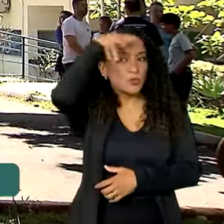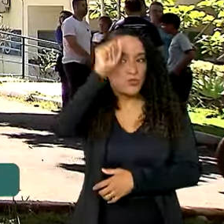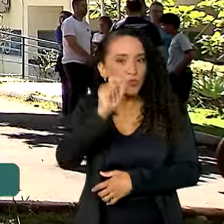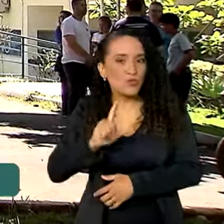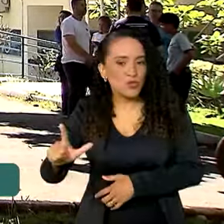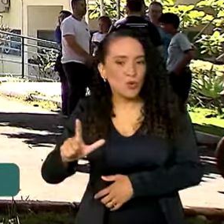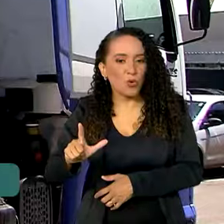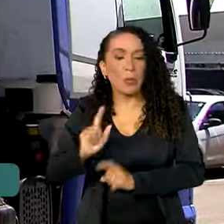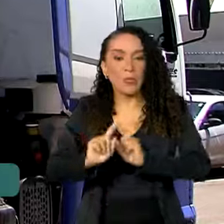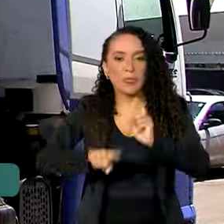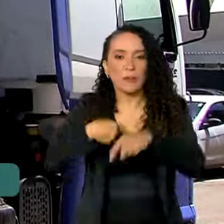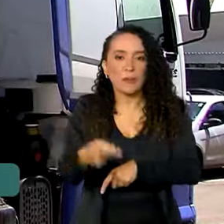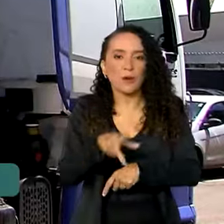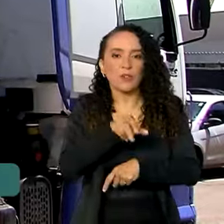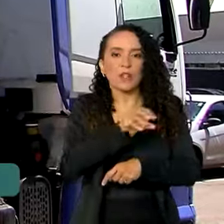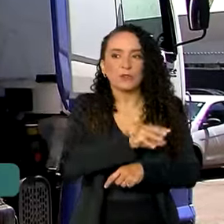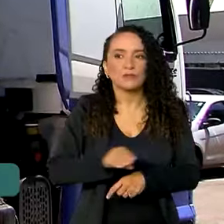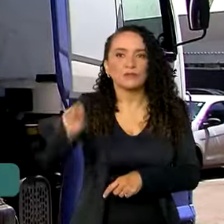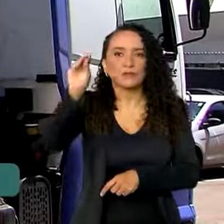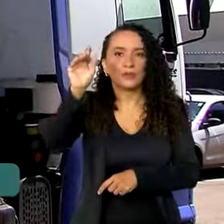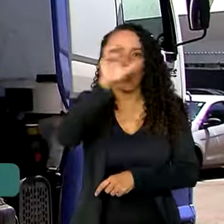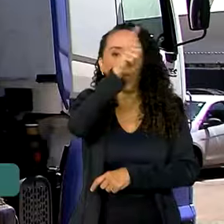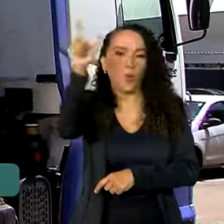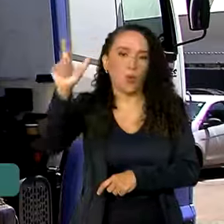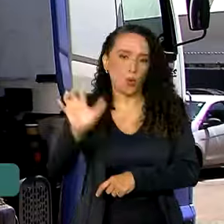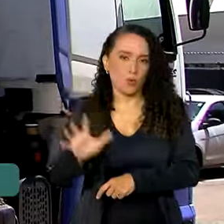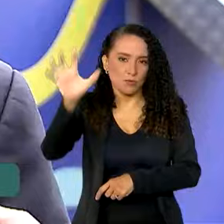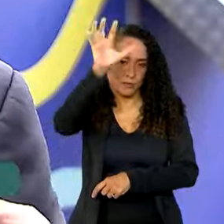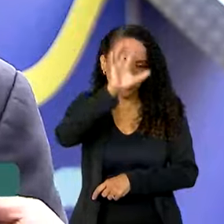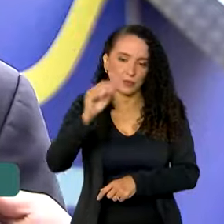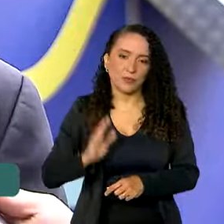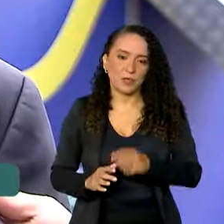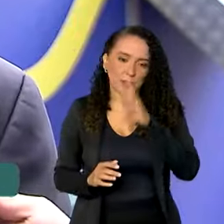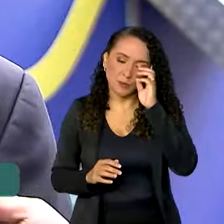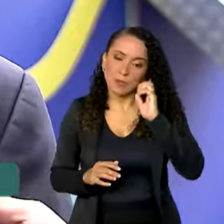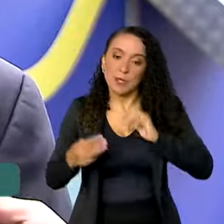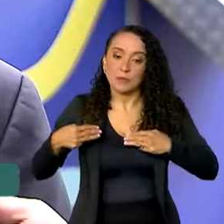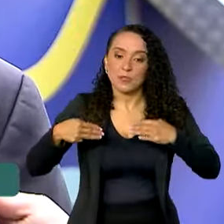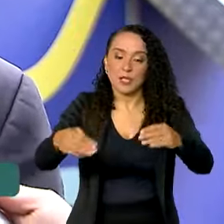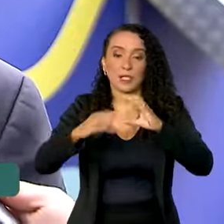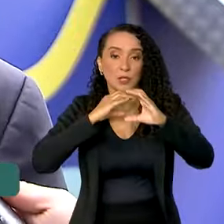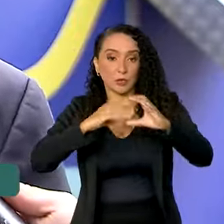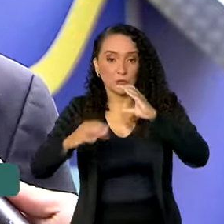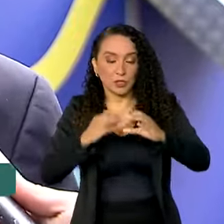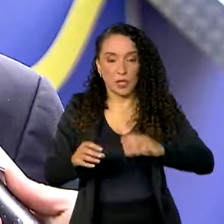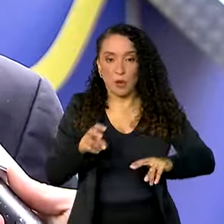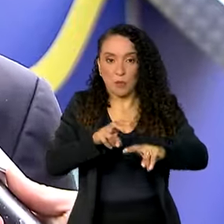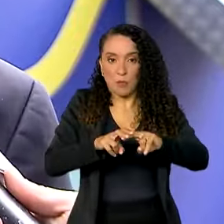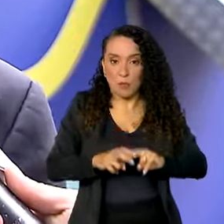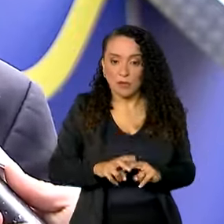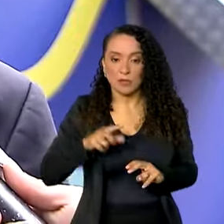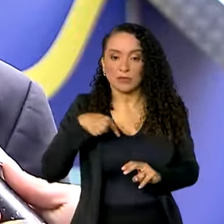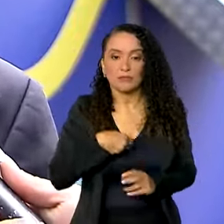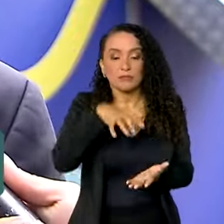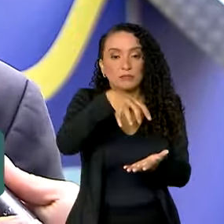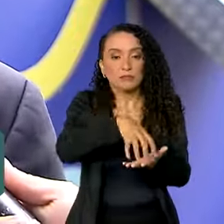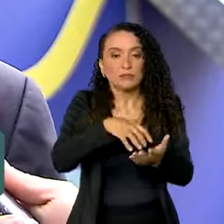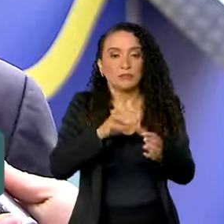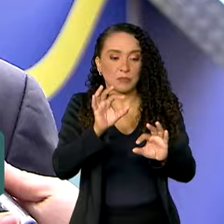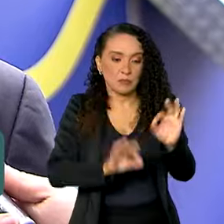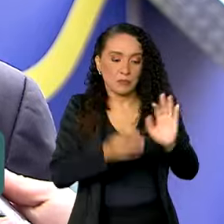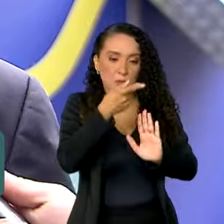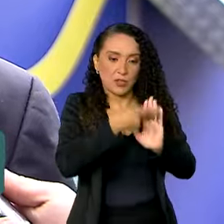Sul. Em seguida, elas seguem para outras regiões do país. O Ministério das Comunicações, através do nosso departamento de